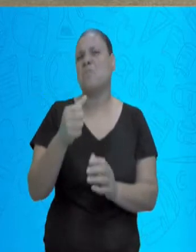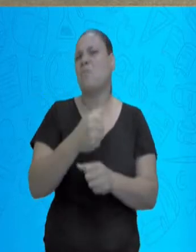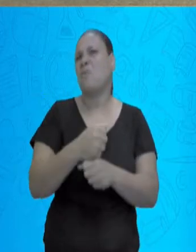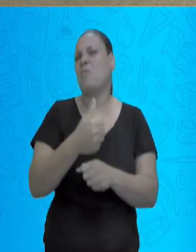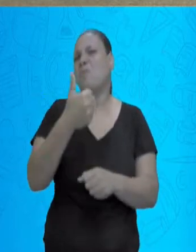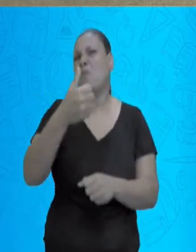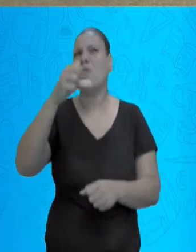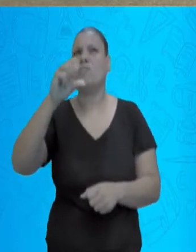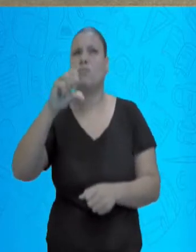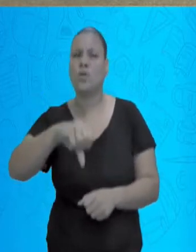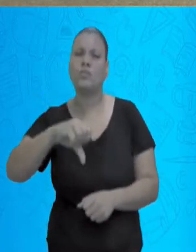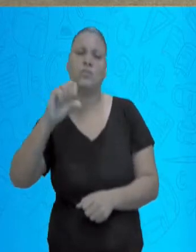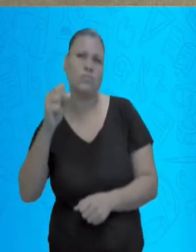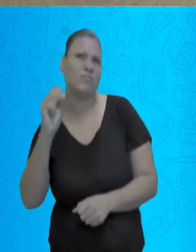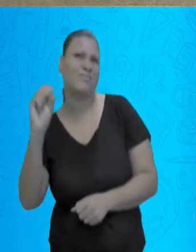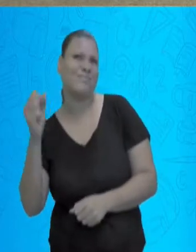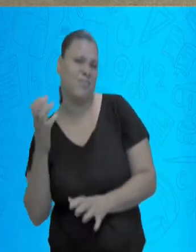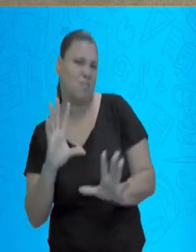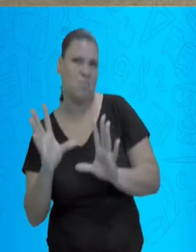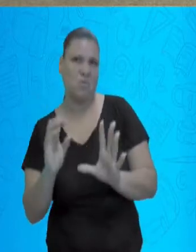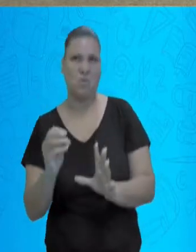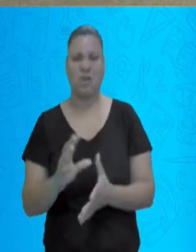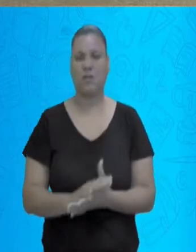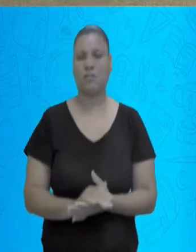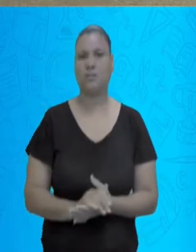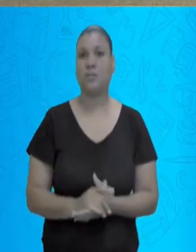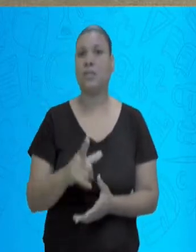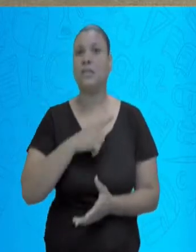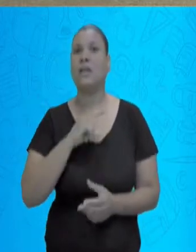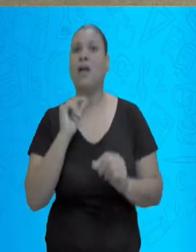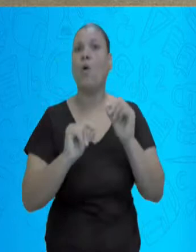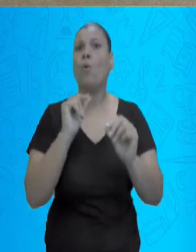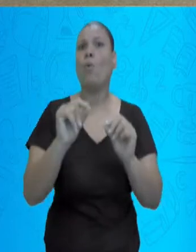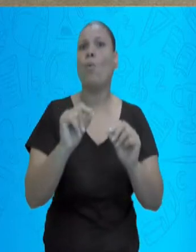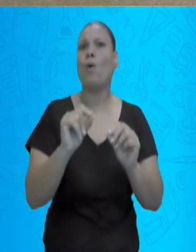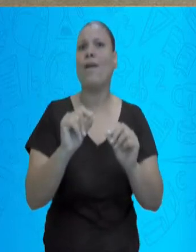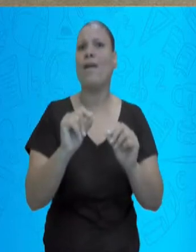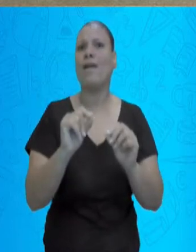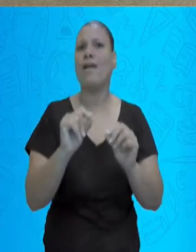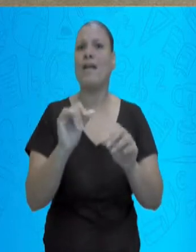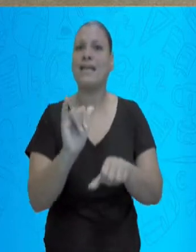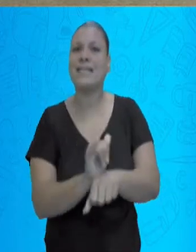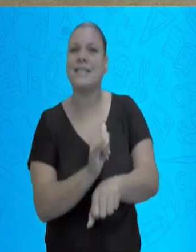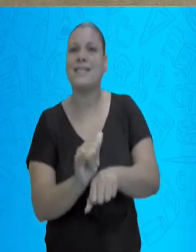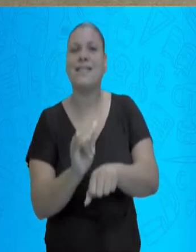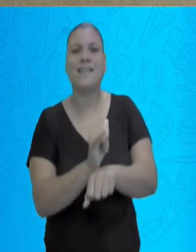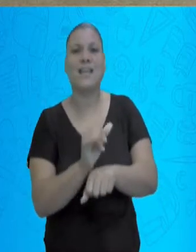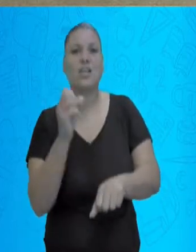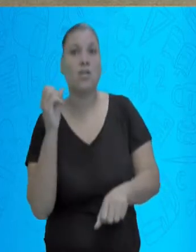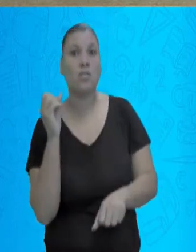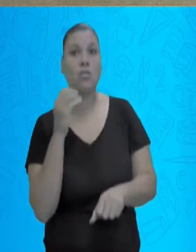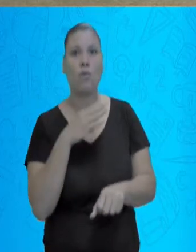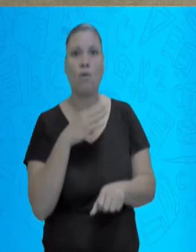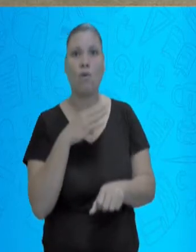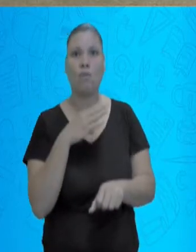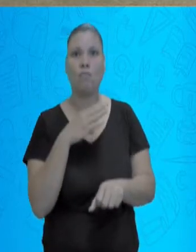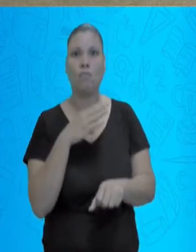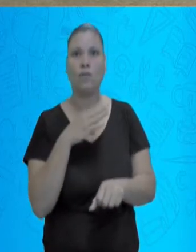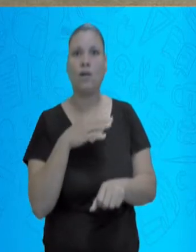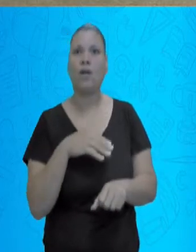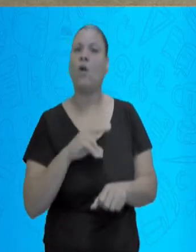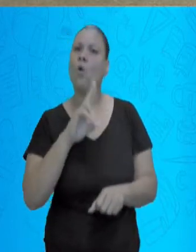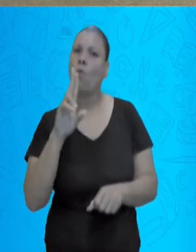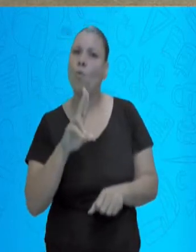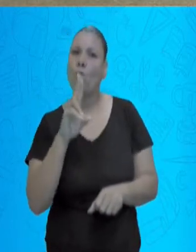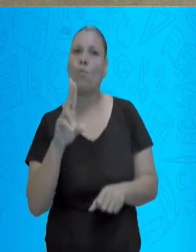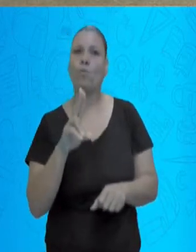colocado o ponto. O que quer dizer isso, professora? O que quer dizer? O pontilismo,